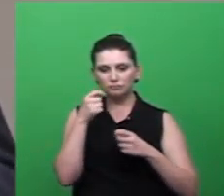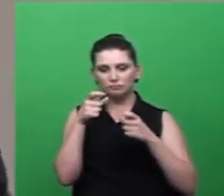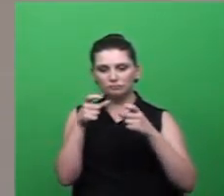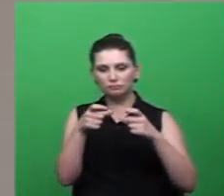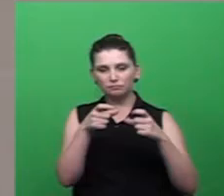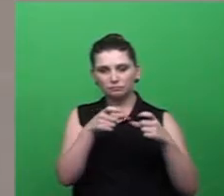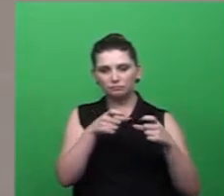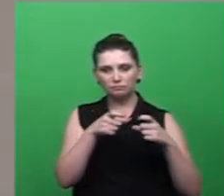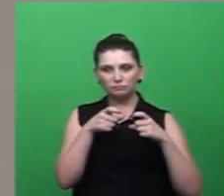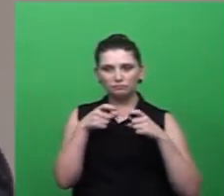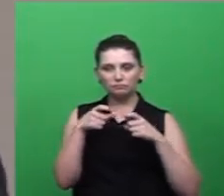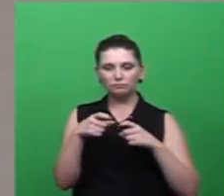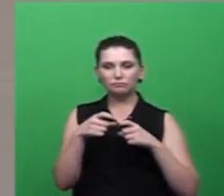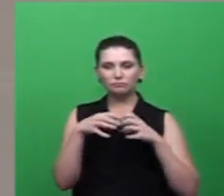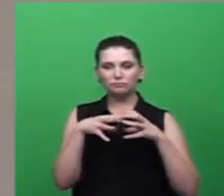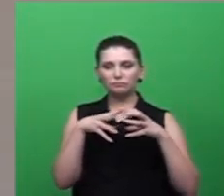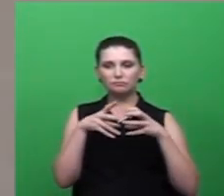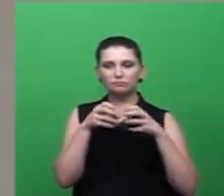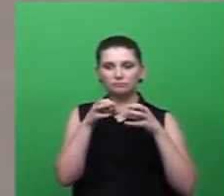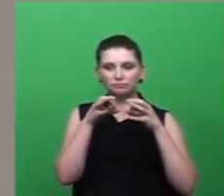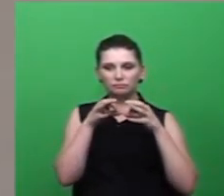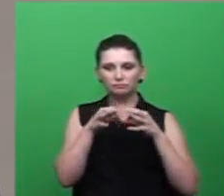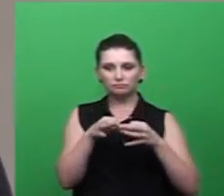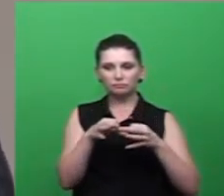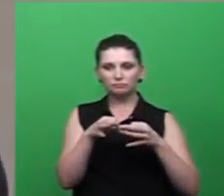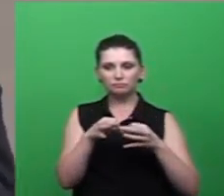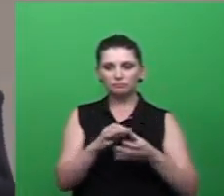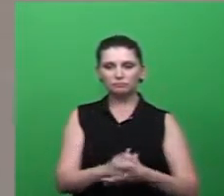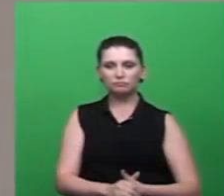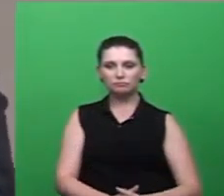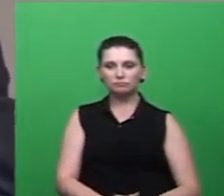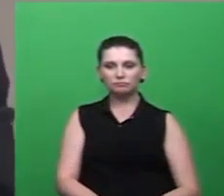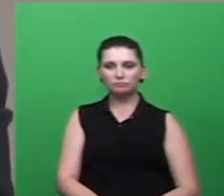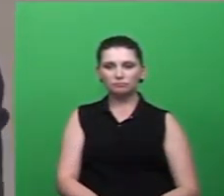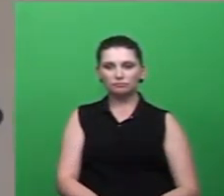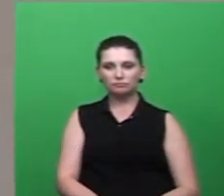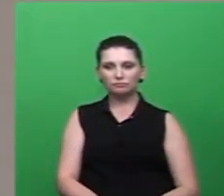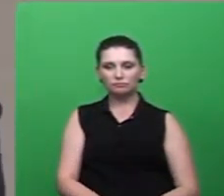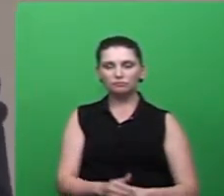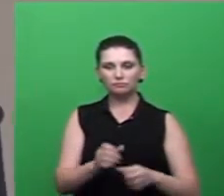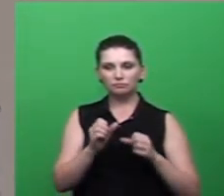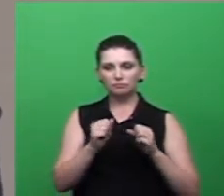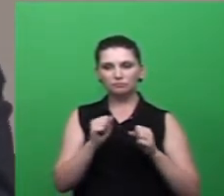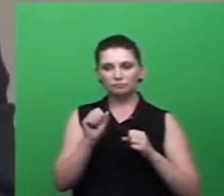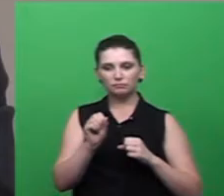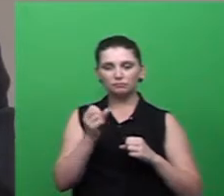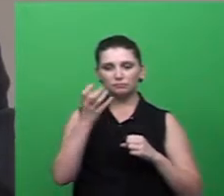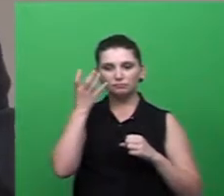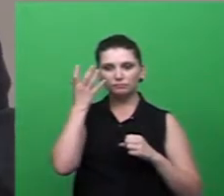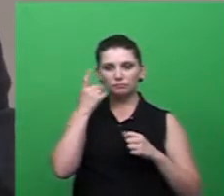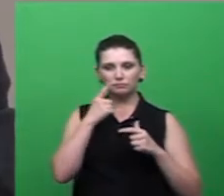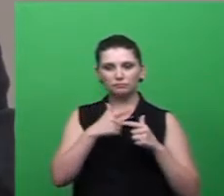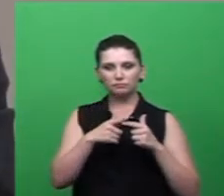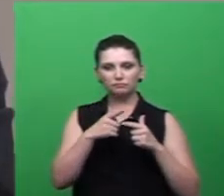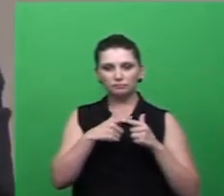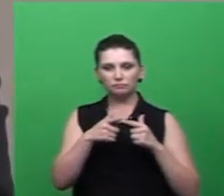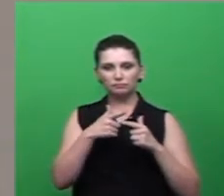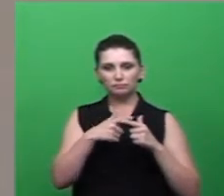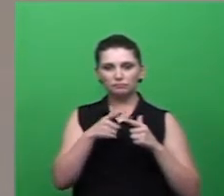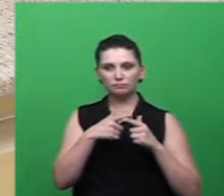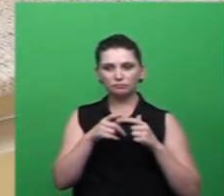conforme possa estar alguma alguma situação que possa ter ali o mosquito da